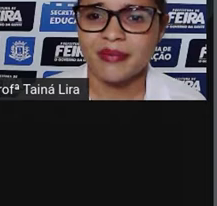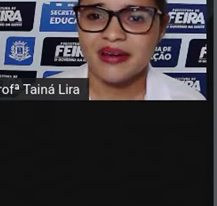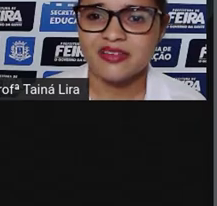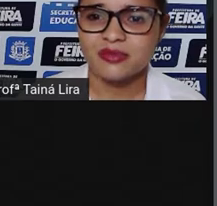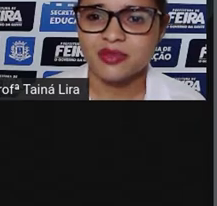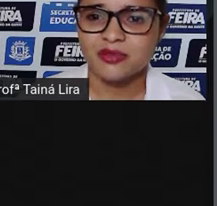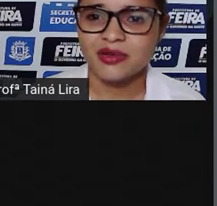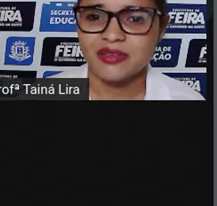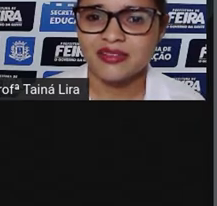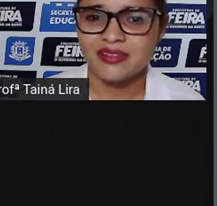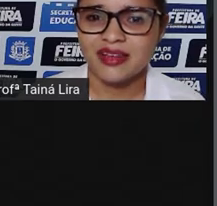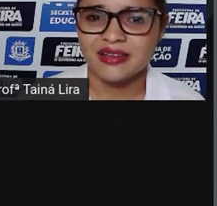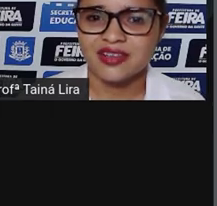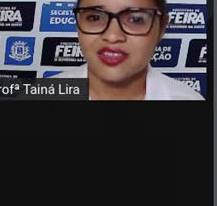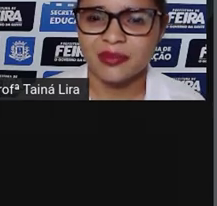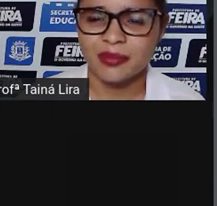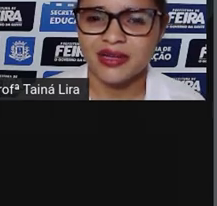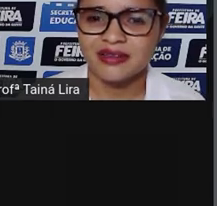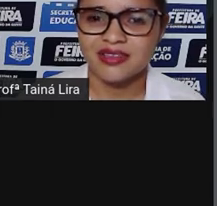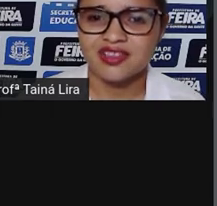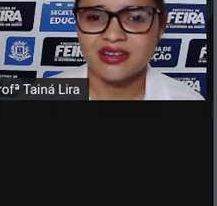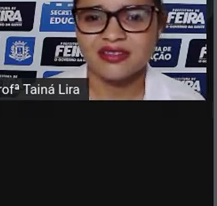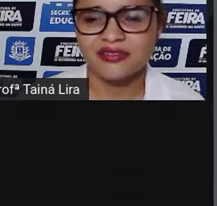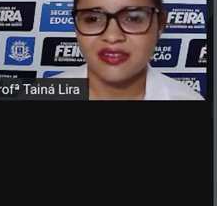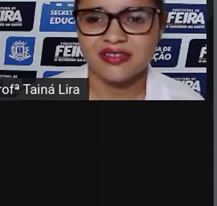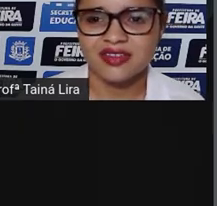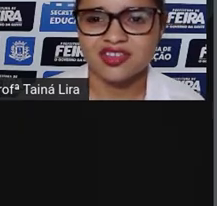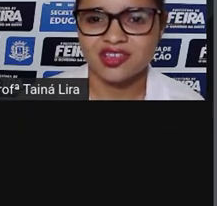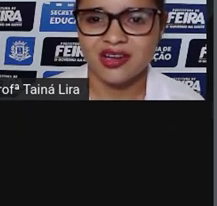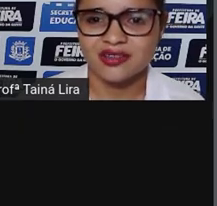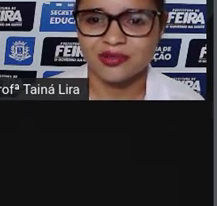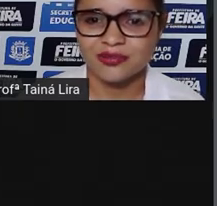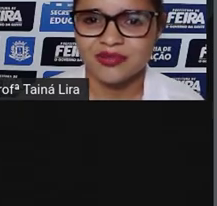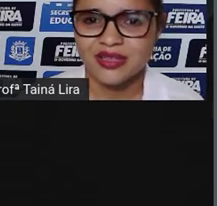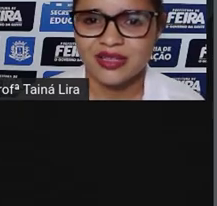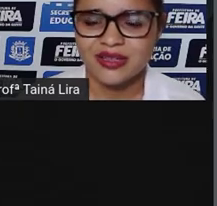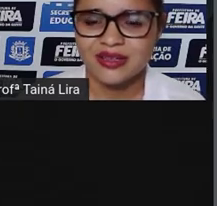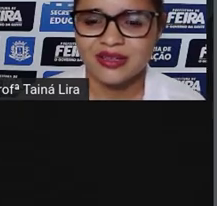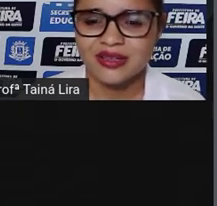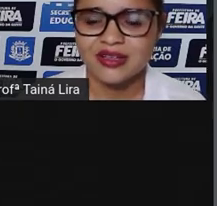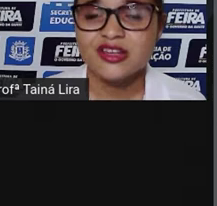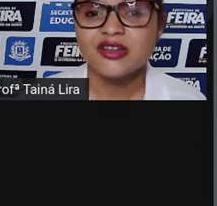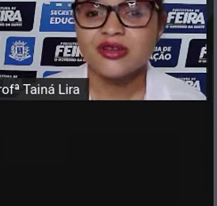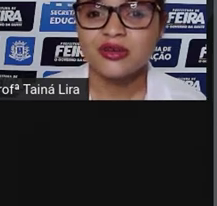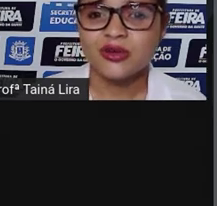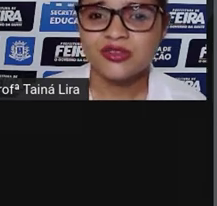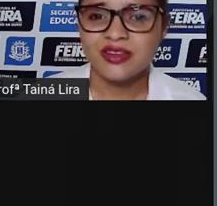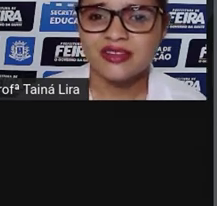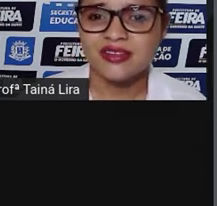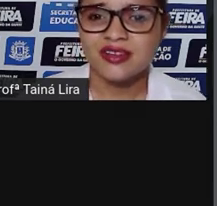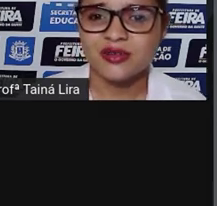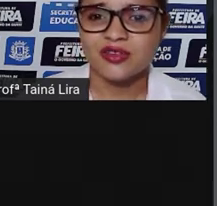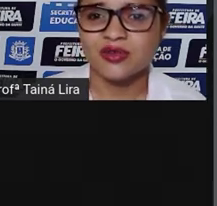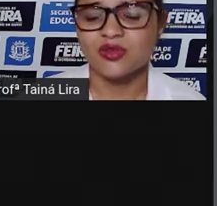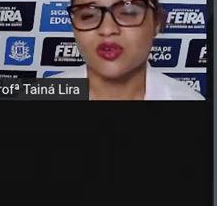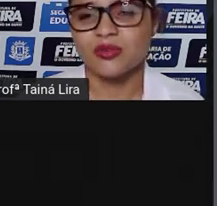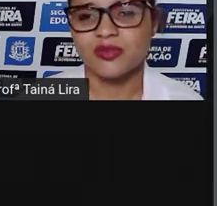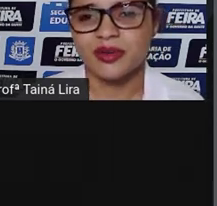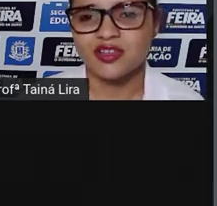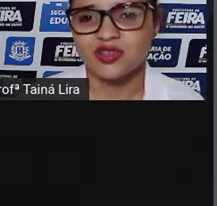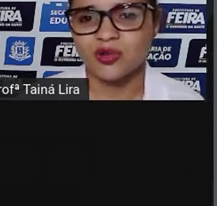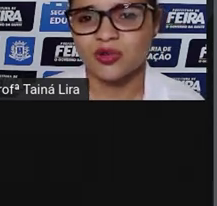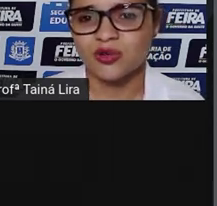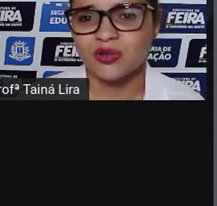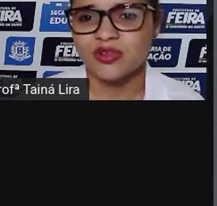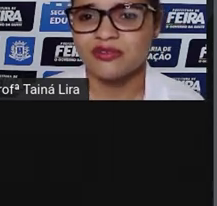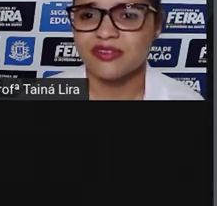Mas muito antes, na Idade da Pedra, já se fazia teatro. Nos desenhos que os homens